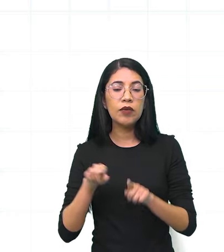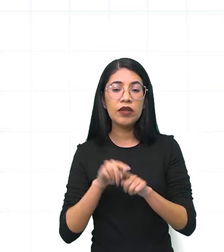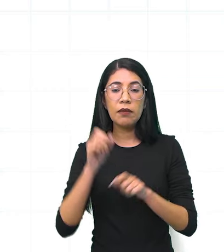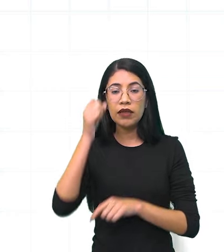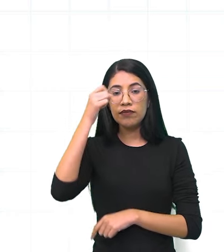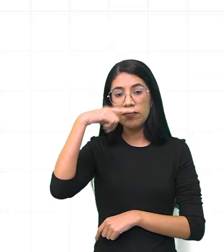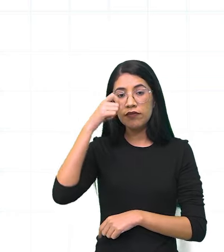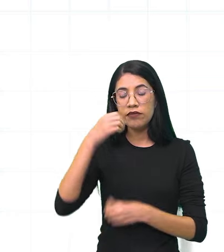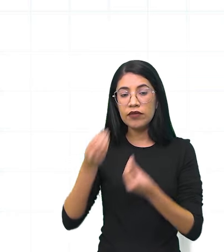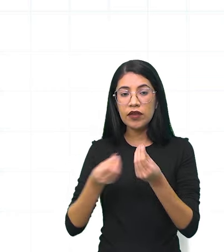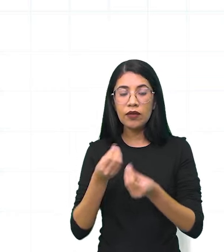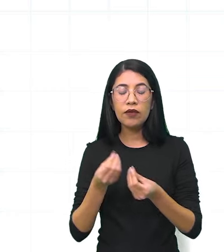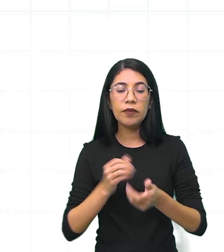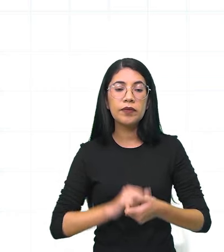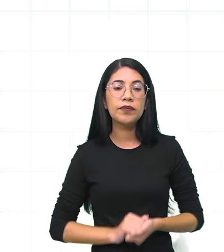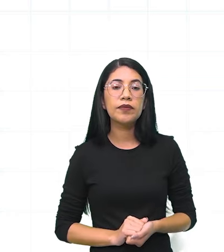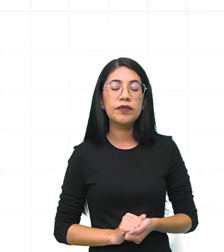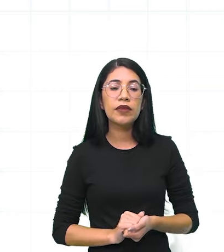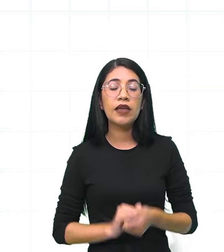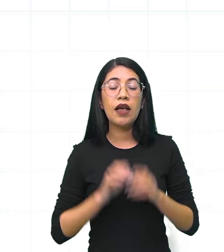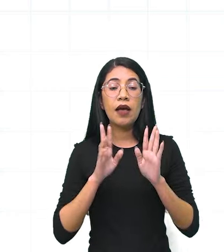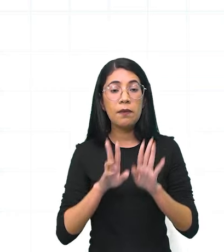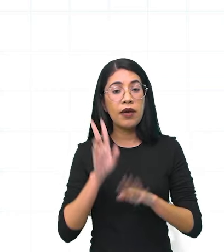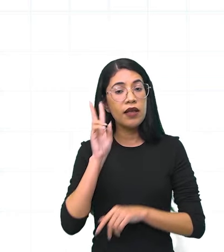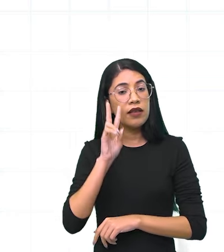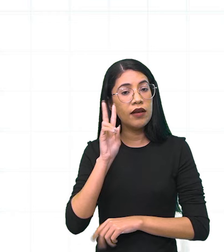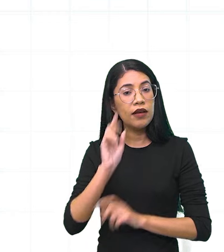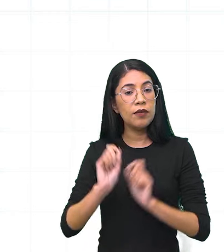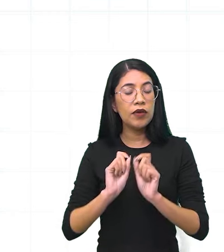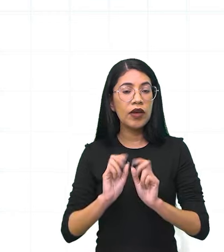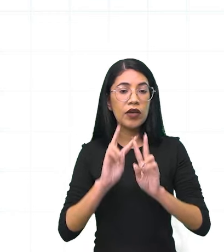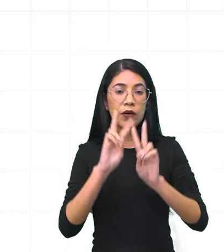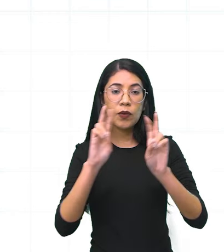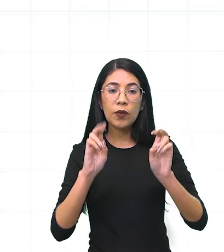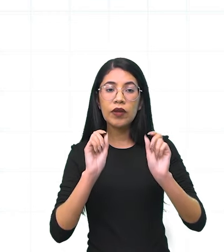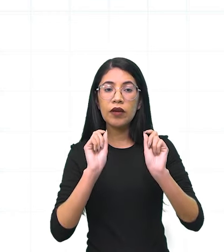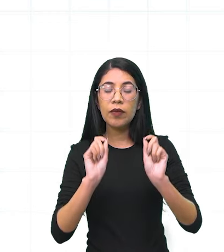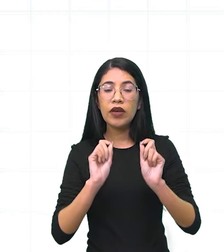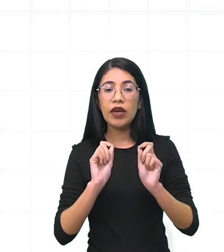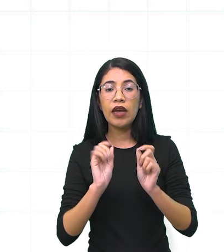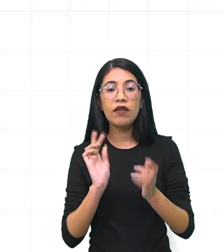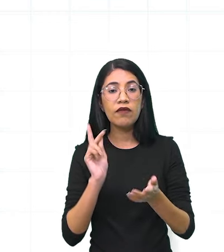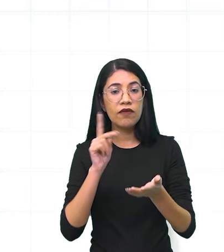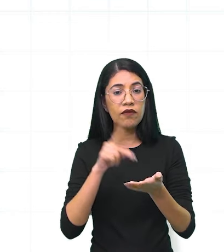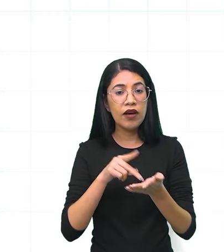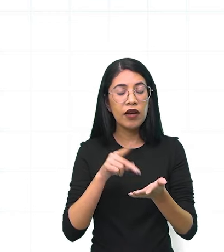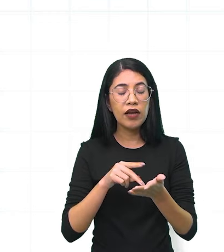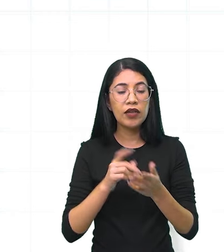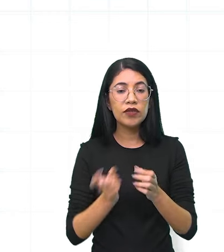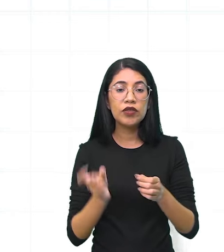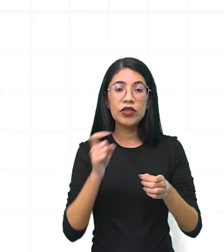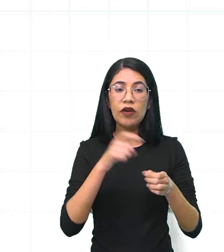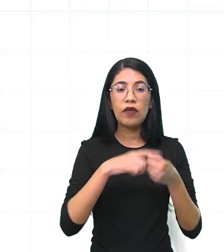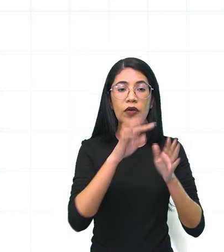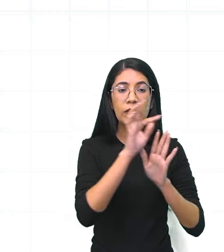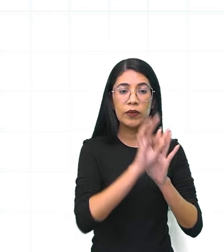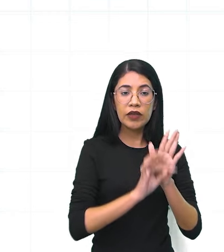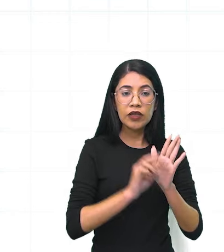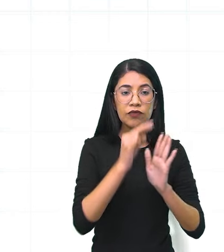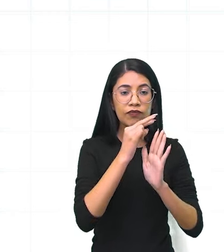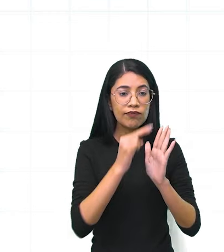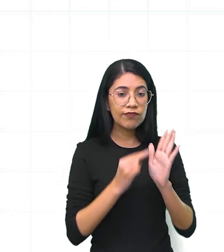E aí, gente, olha só, lembrando, né, que a gente está falando sobre fatos. Vamos lá retomar o nosso texto